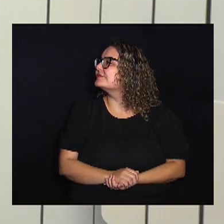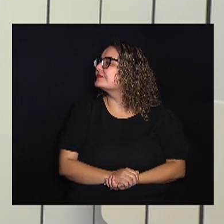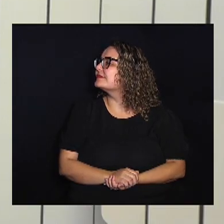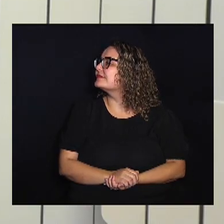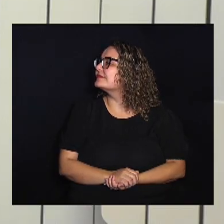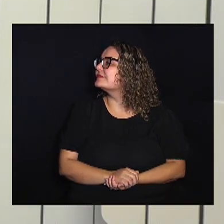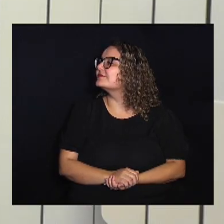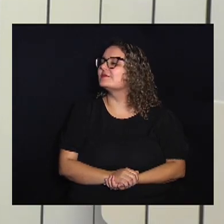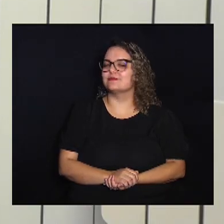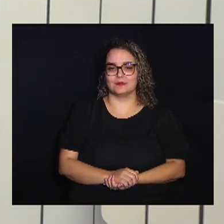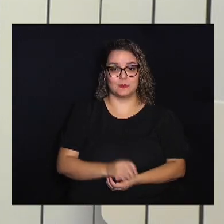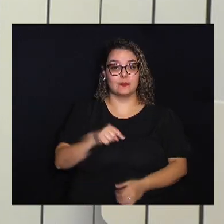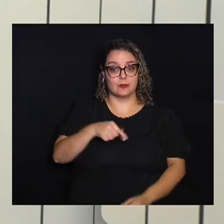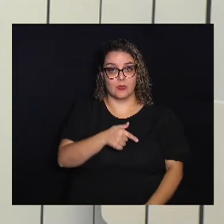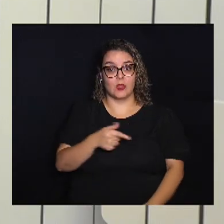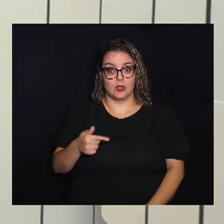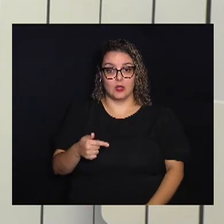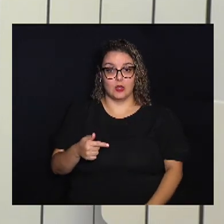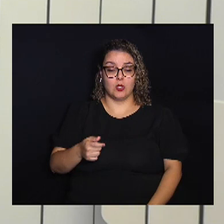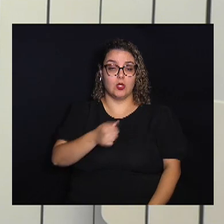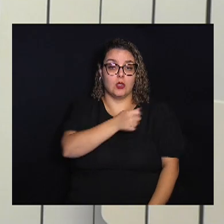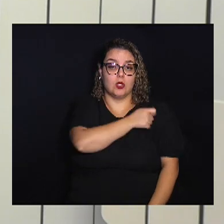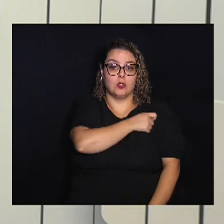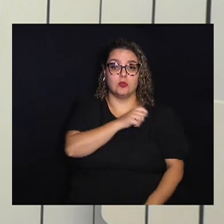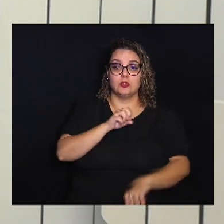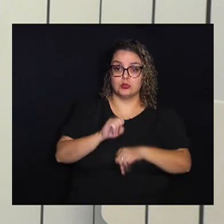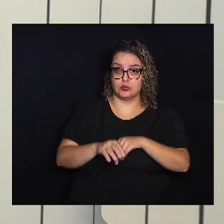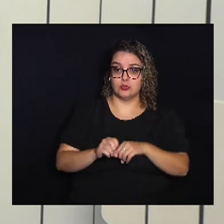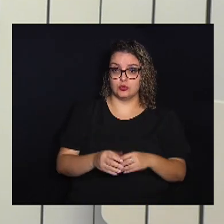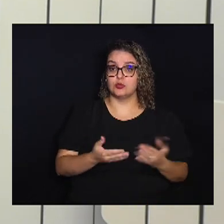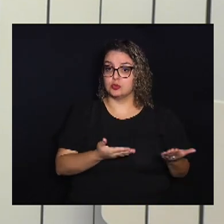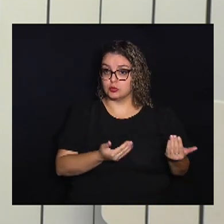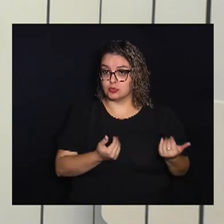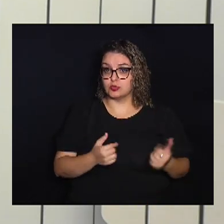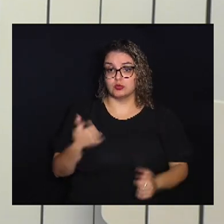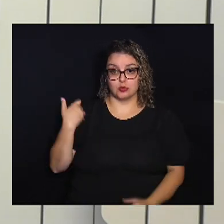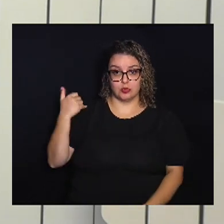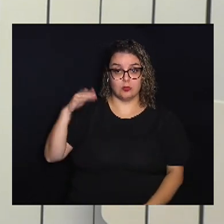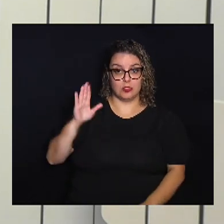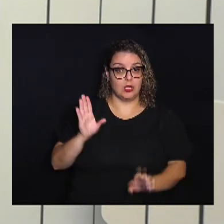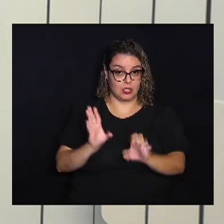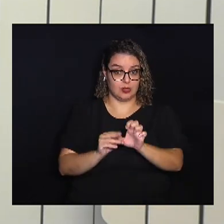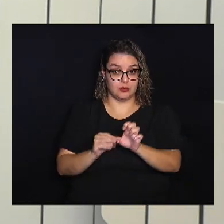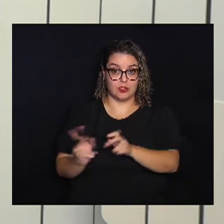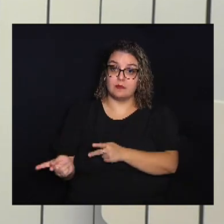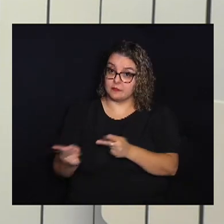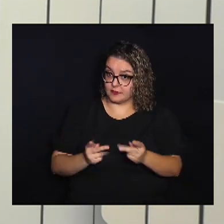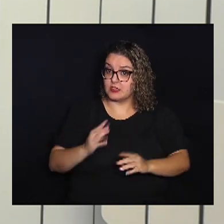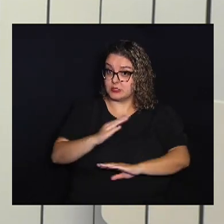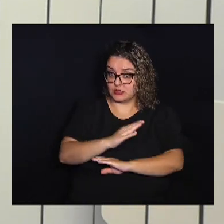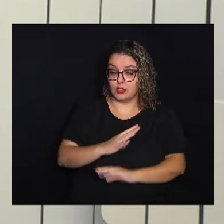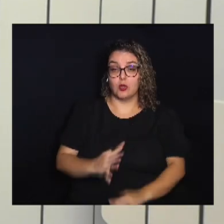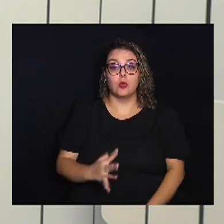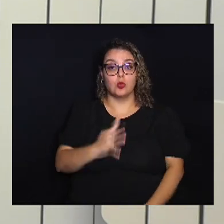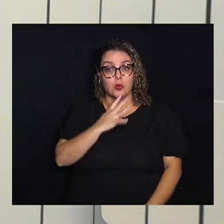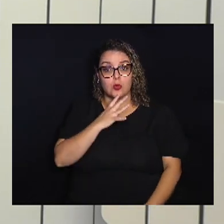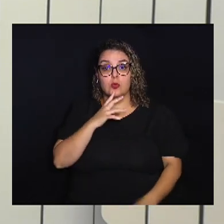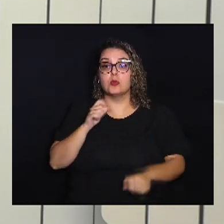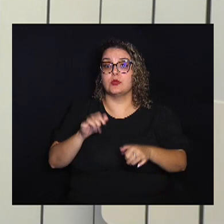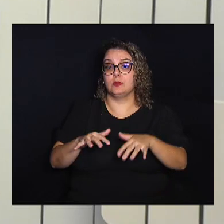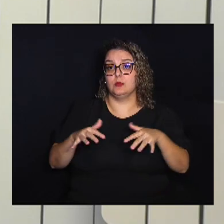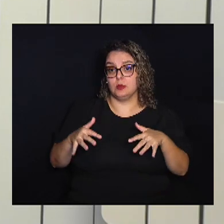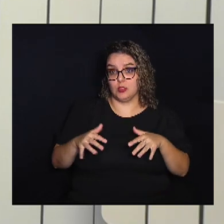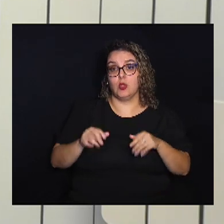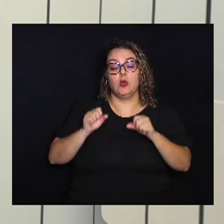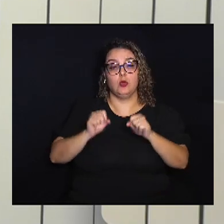Nesta semana Alunos da educação De jovens adultos Visitaram a Câmara Conheceram o plenário E